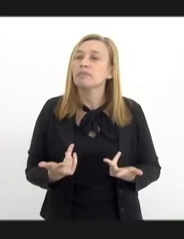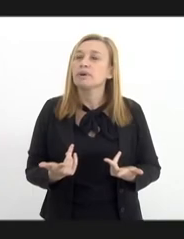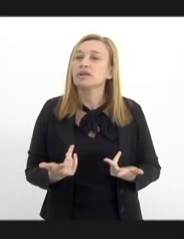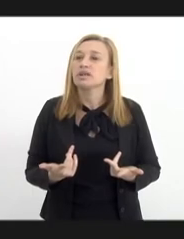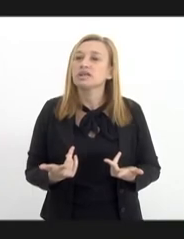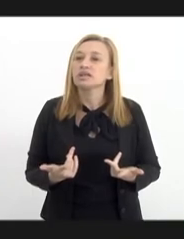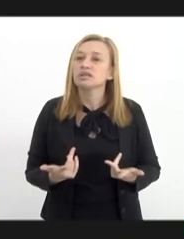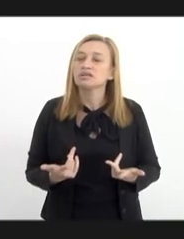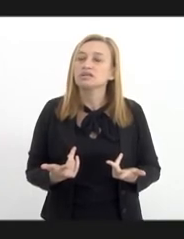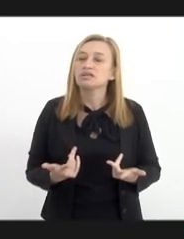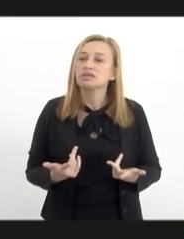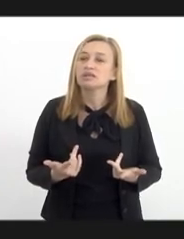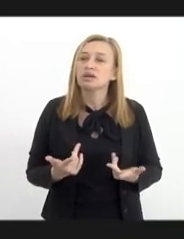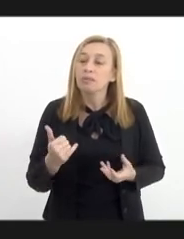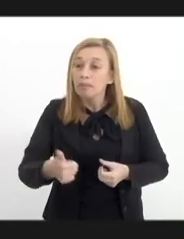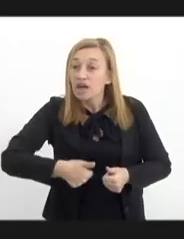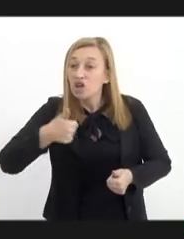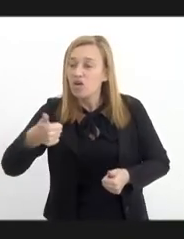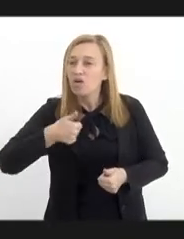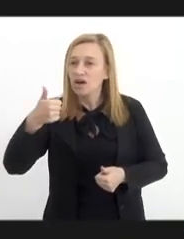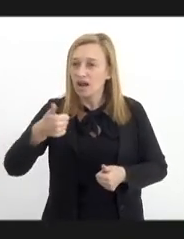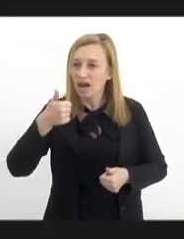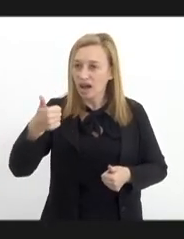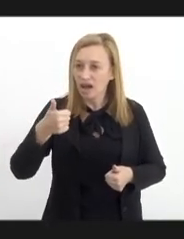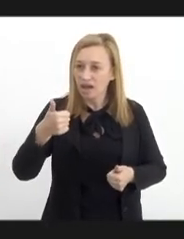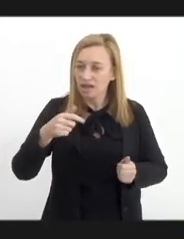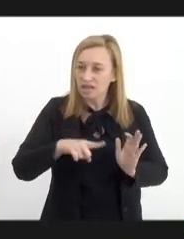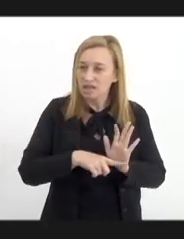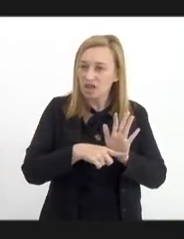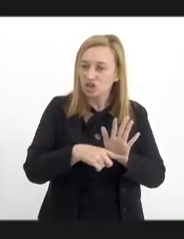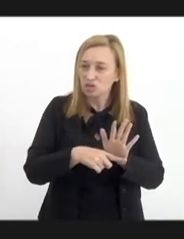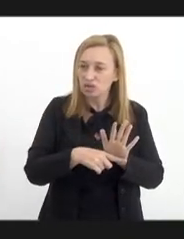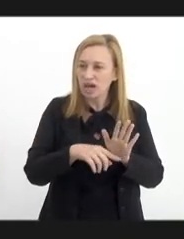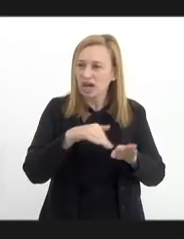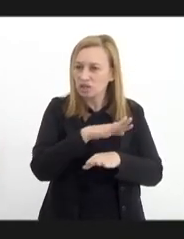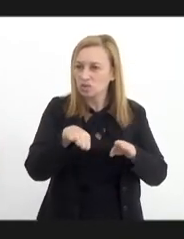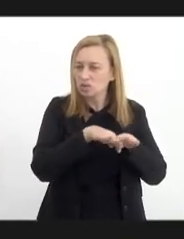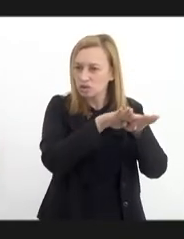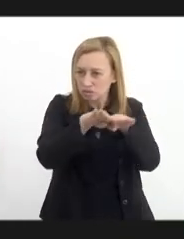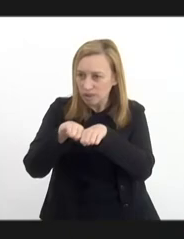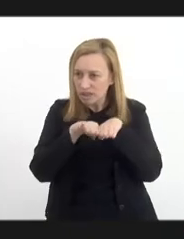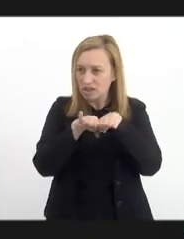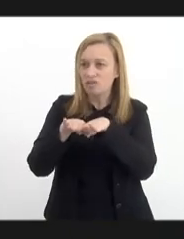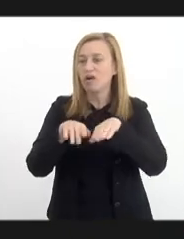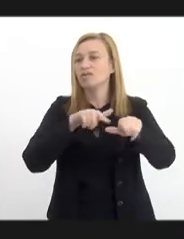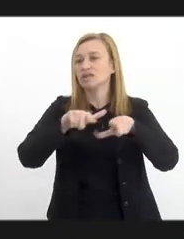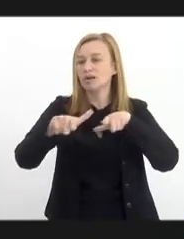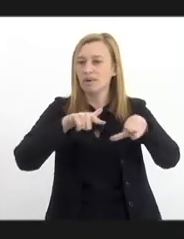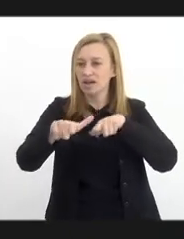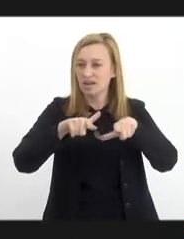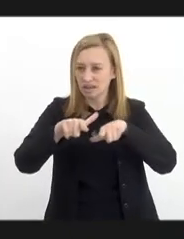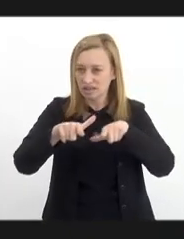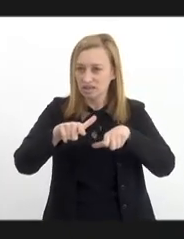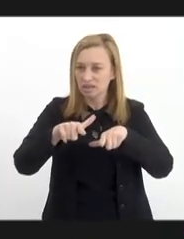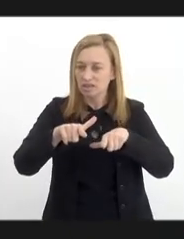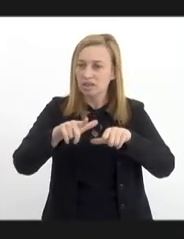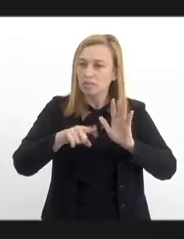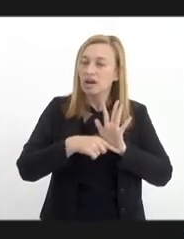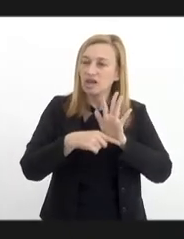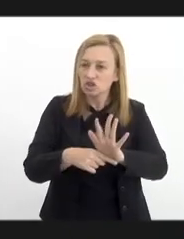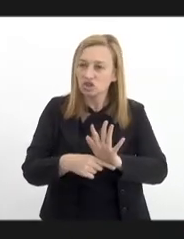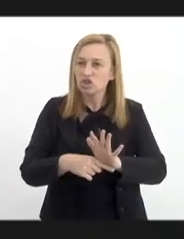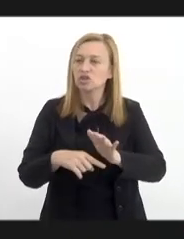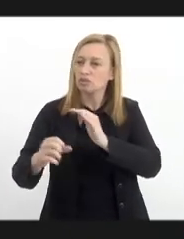tornar os desiguais igual, né? trabalhar pela igualdade, pela promoção do indivíduo, pelo